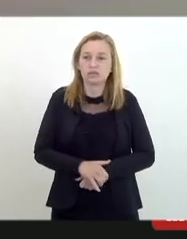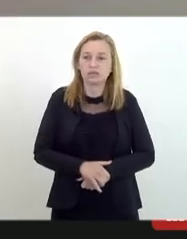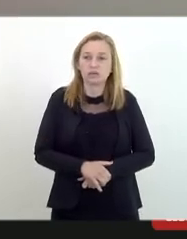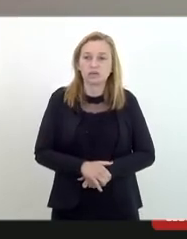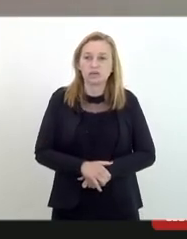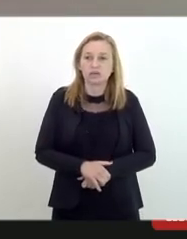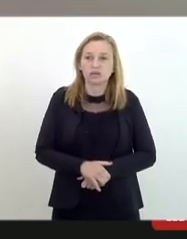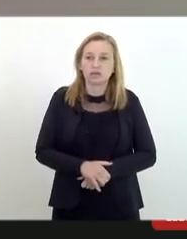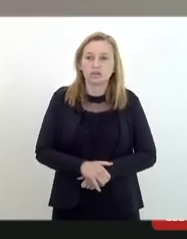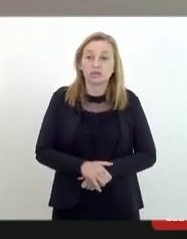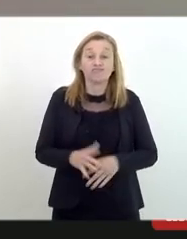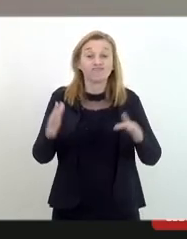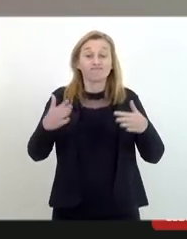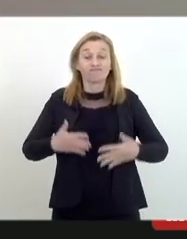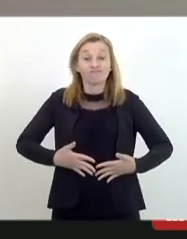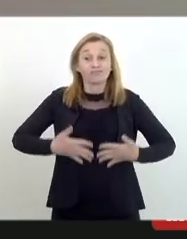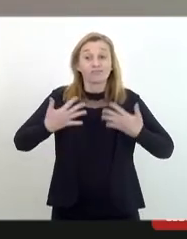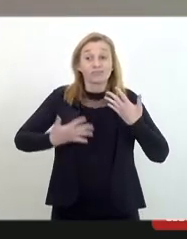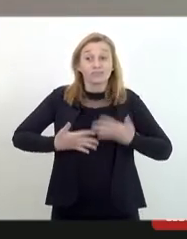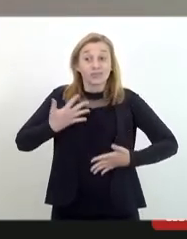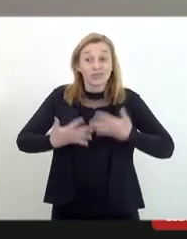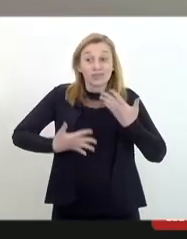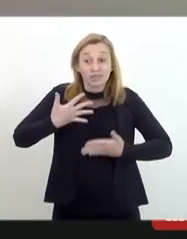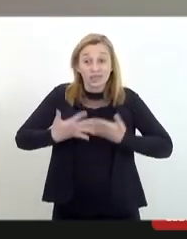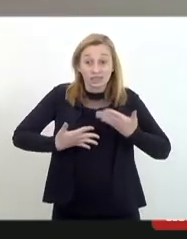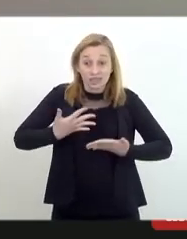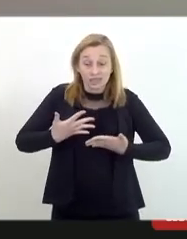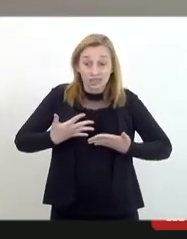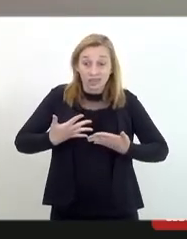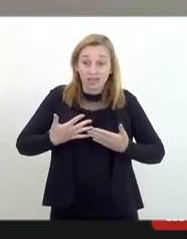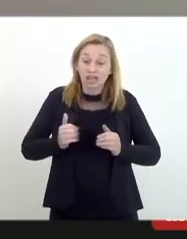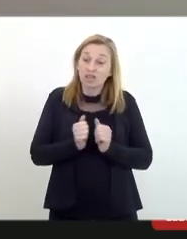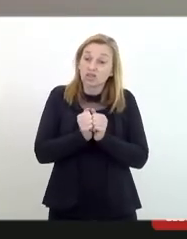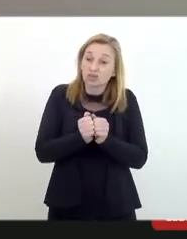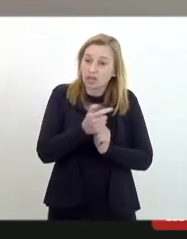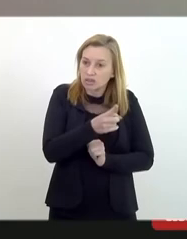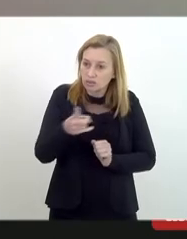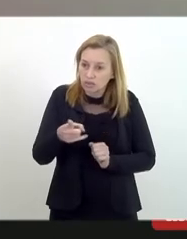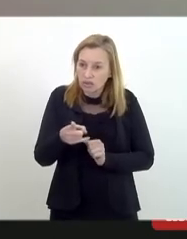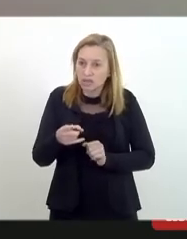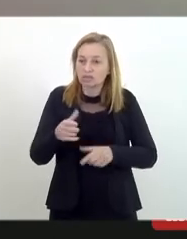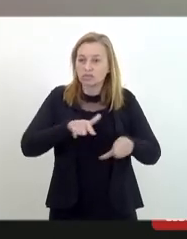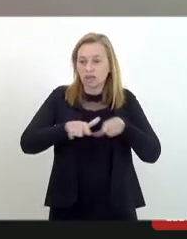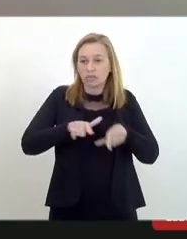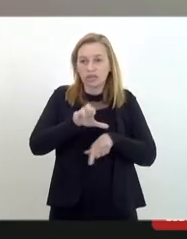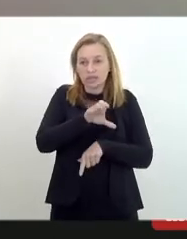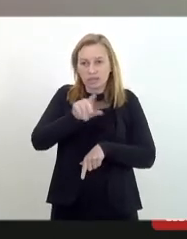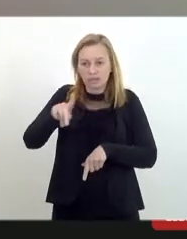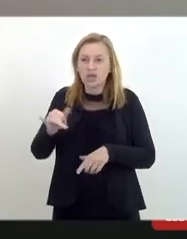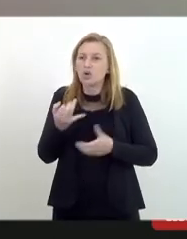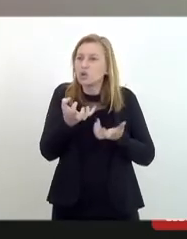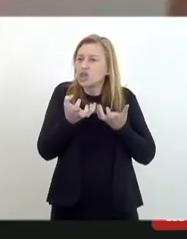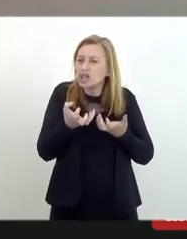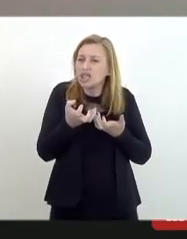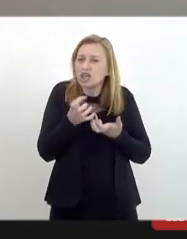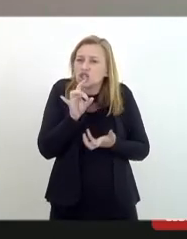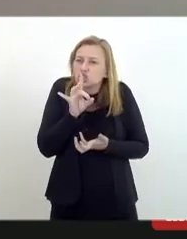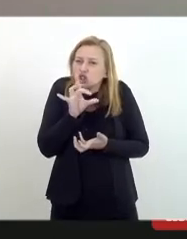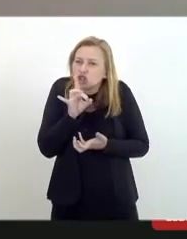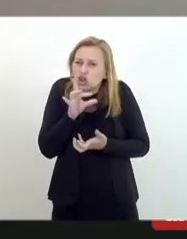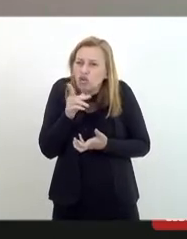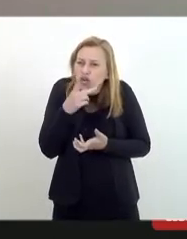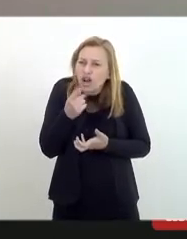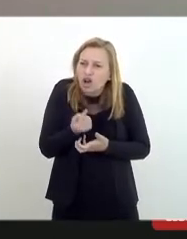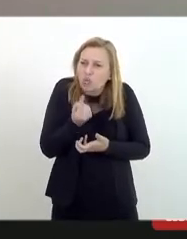foi um prazer ter contribuído tentado contribuir um pouco o trabalho dessa CPI eu queria só pontuar